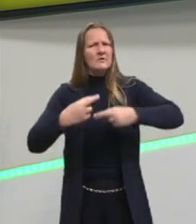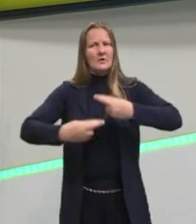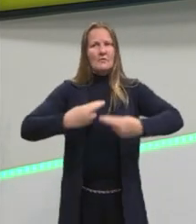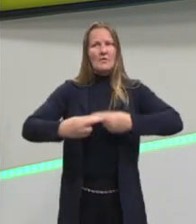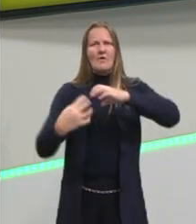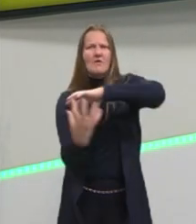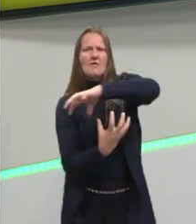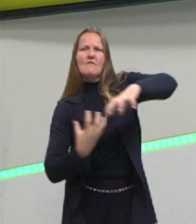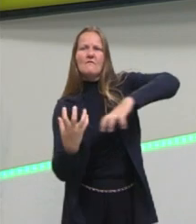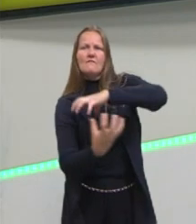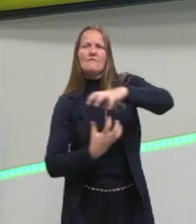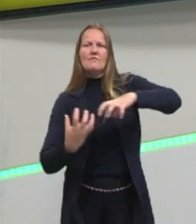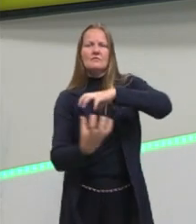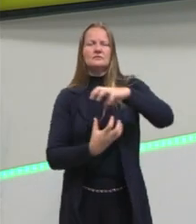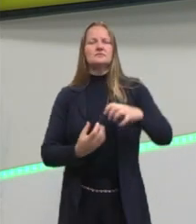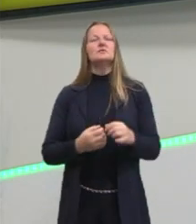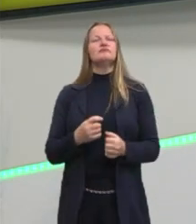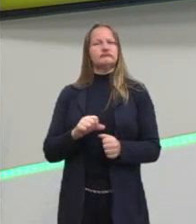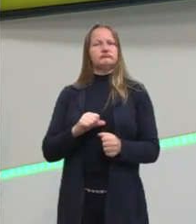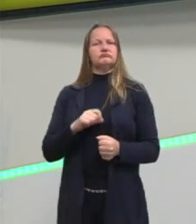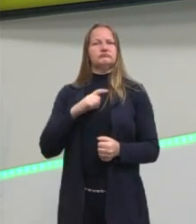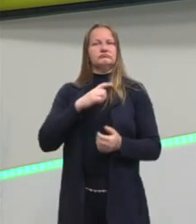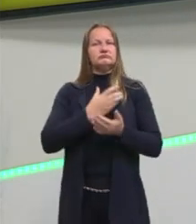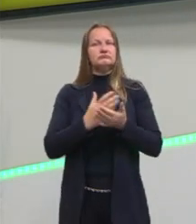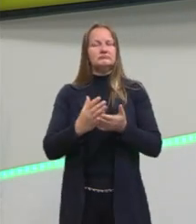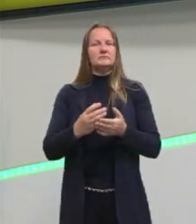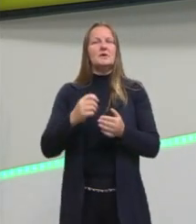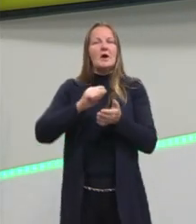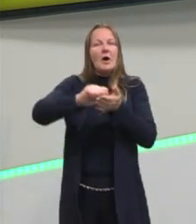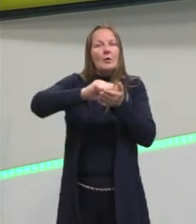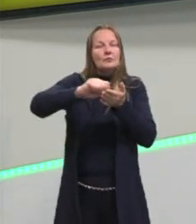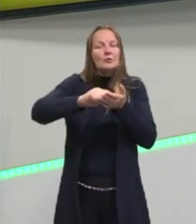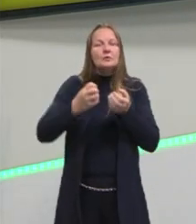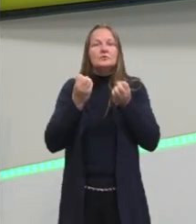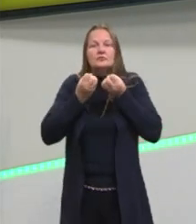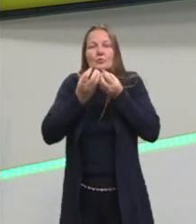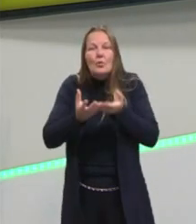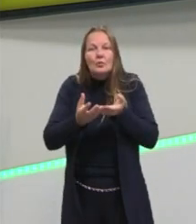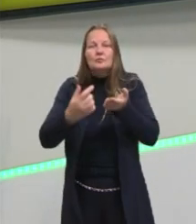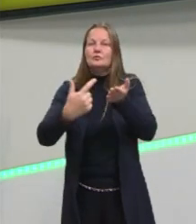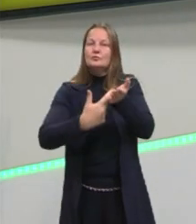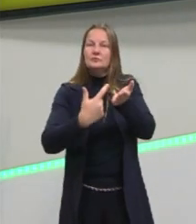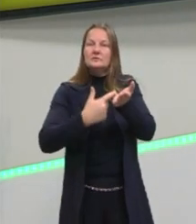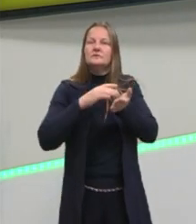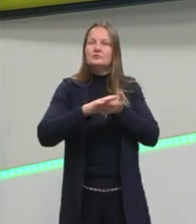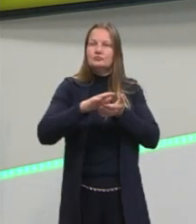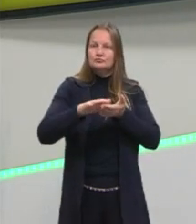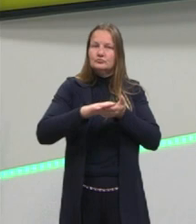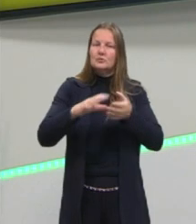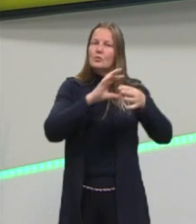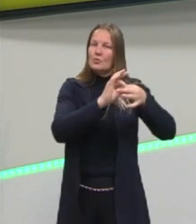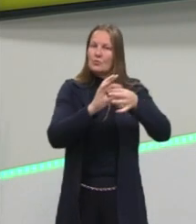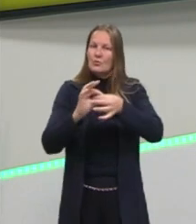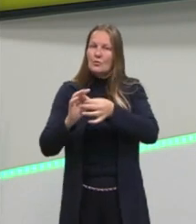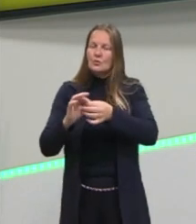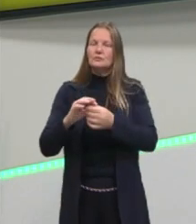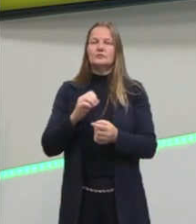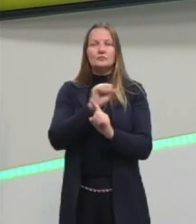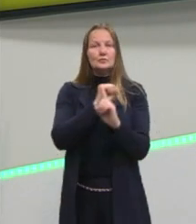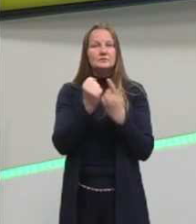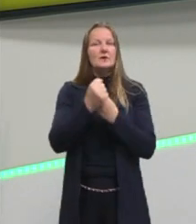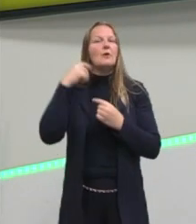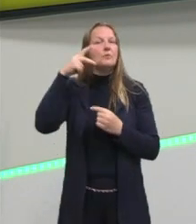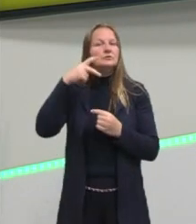estão de acordo, elas começam a se revoltar. Então, esses autores dessa época têm muito dessa questão, né? De se